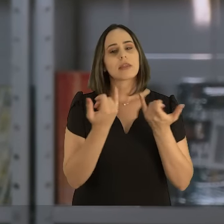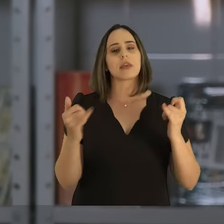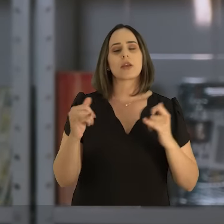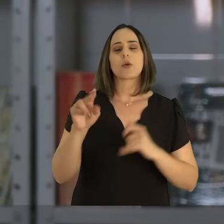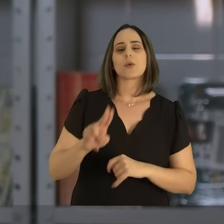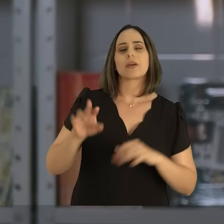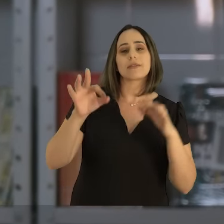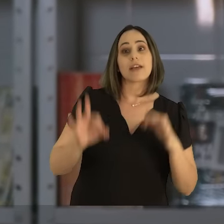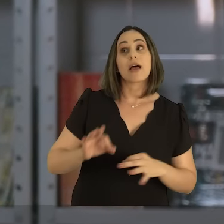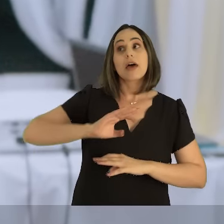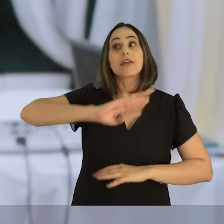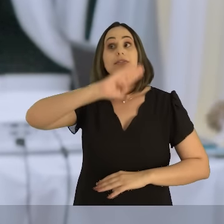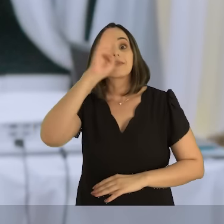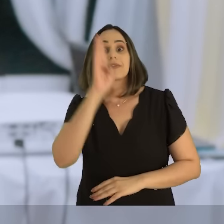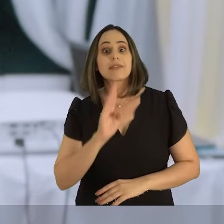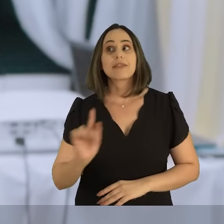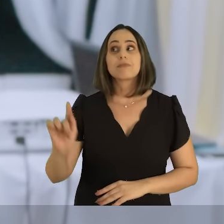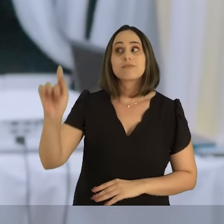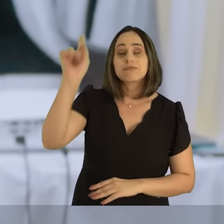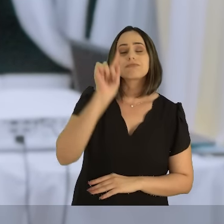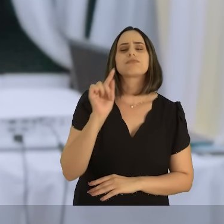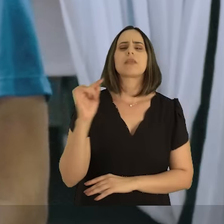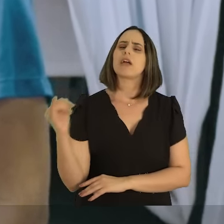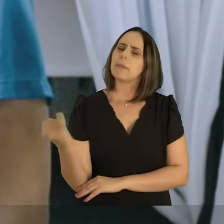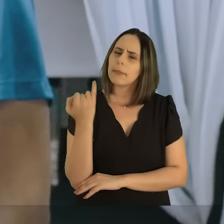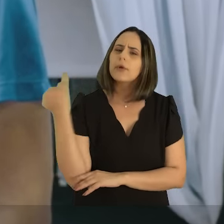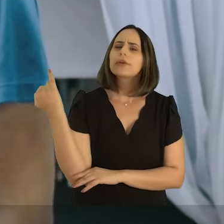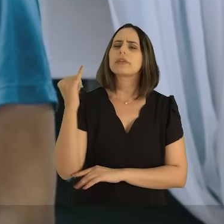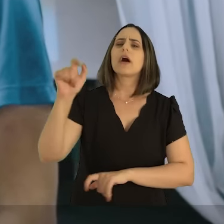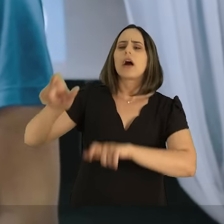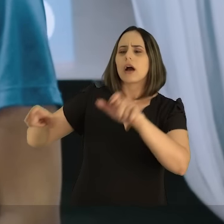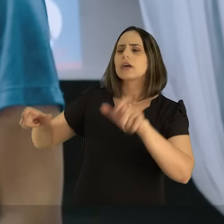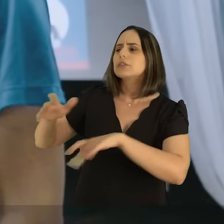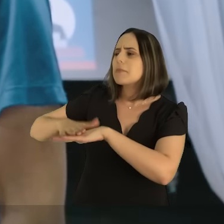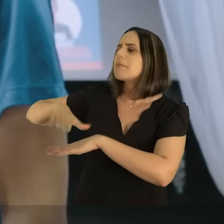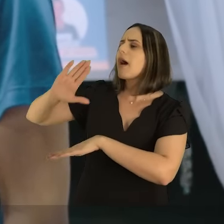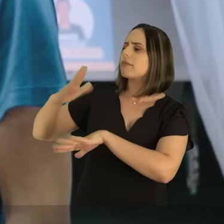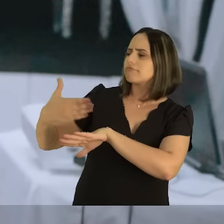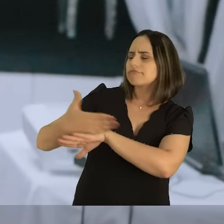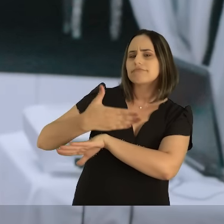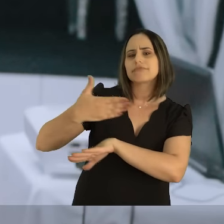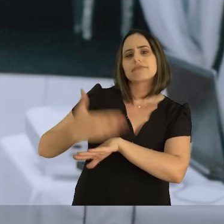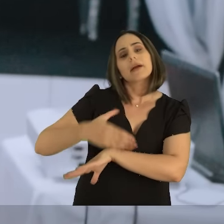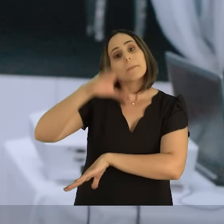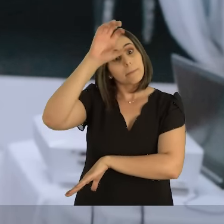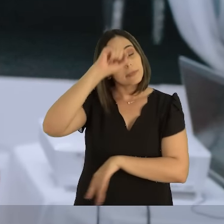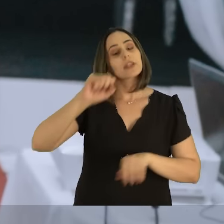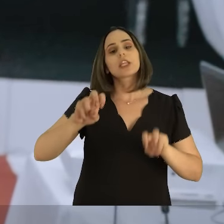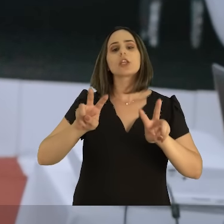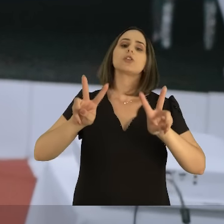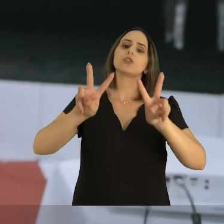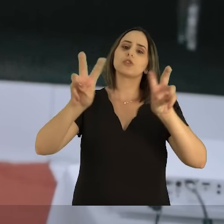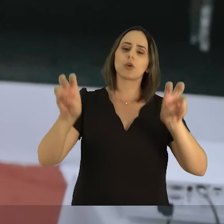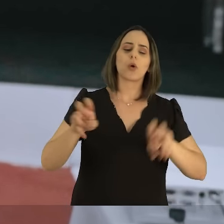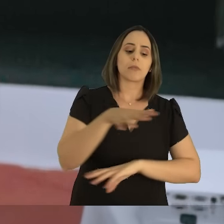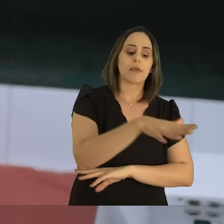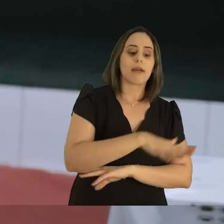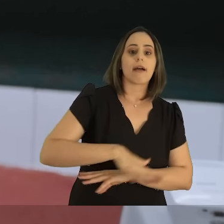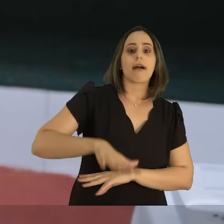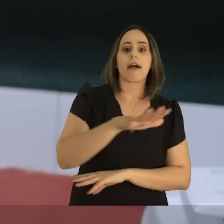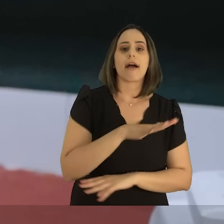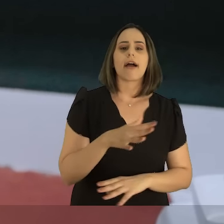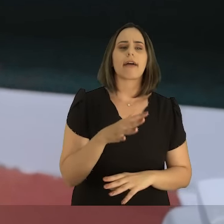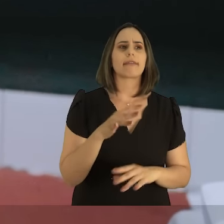Energética Nacional. Seria muito importante que mais pessoas participassem para entender mais um pouco sobre esse